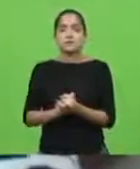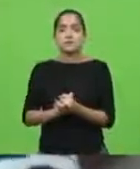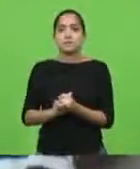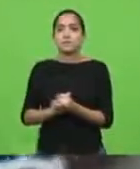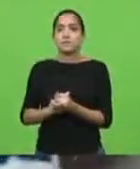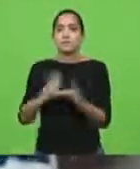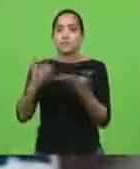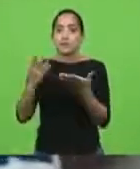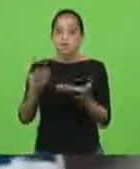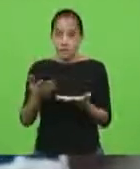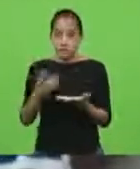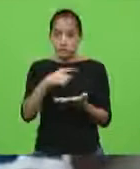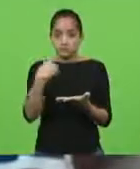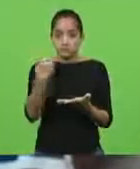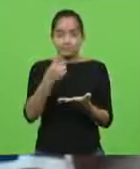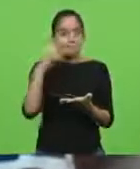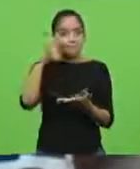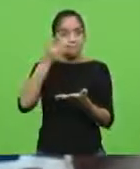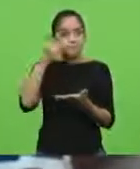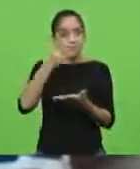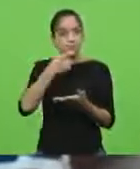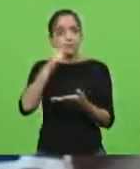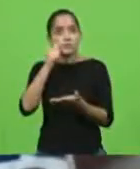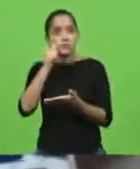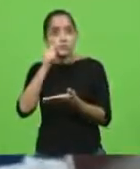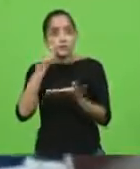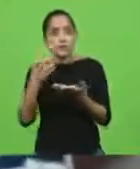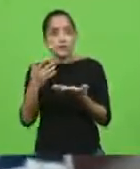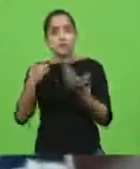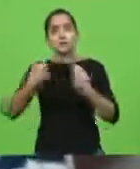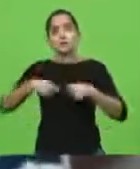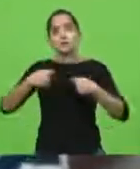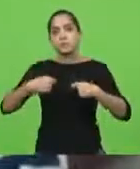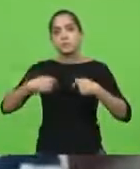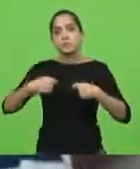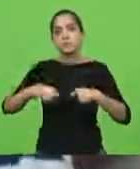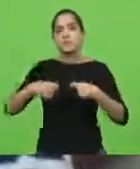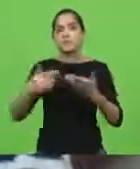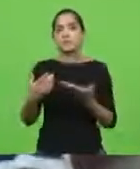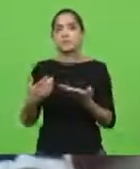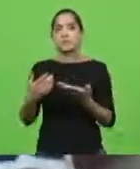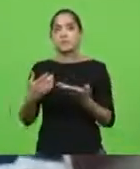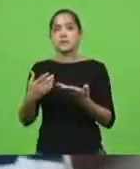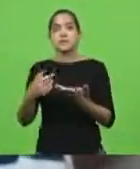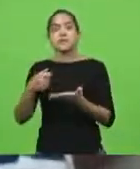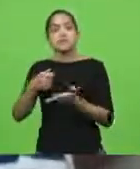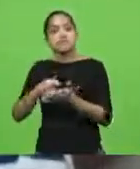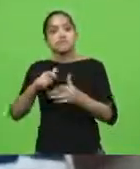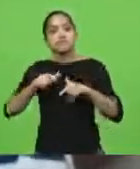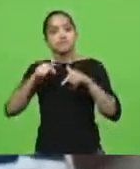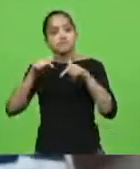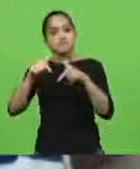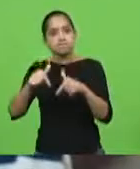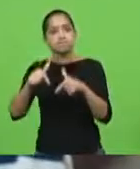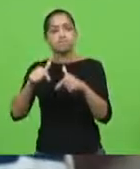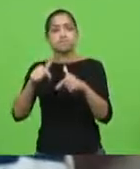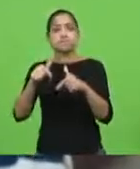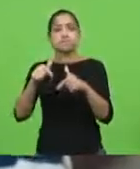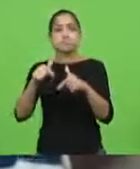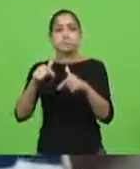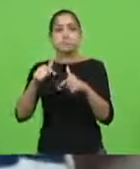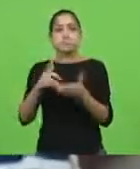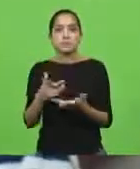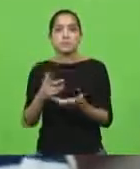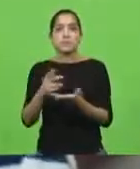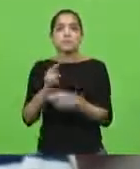Nós, enquanto deputadas e deputados, precisamos atuar na proteção, certo, de nossas